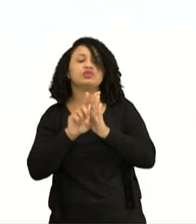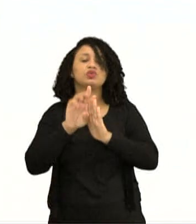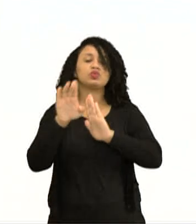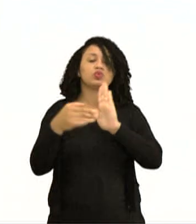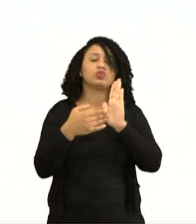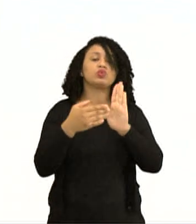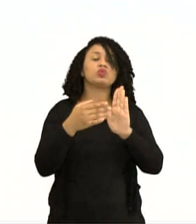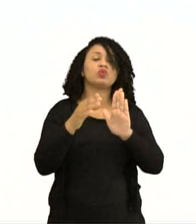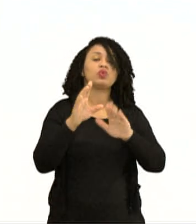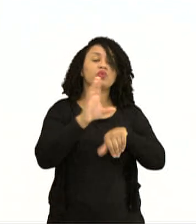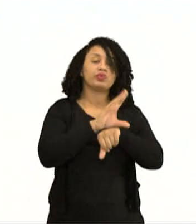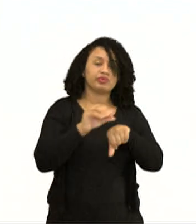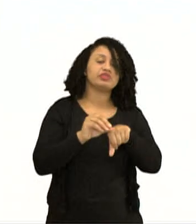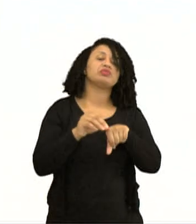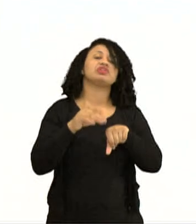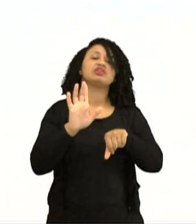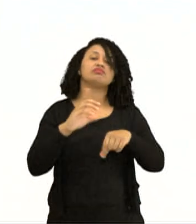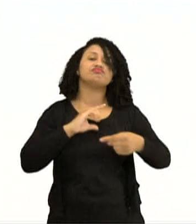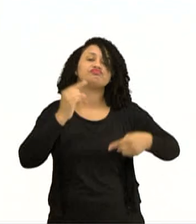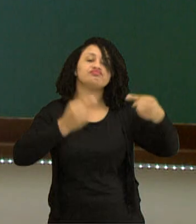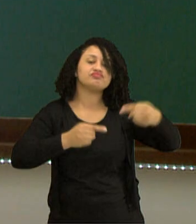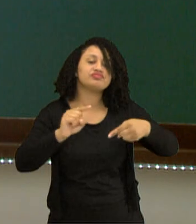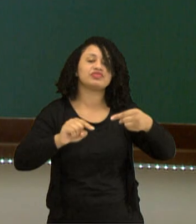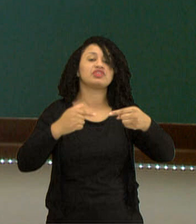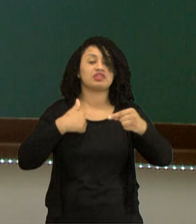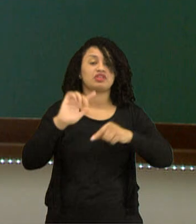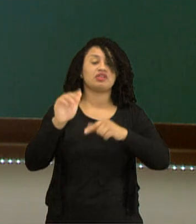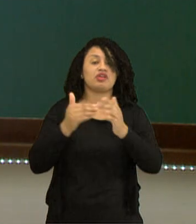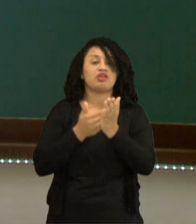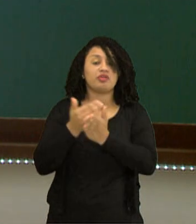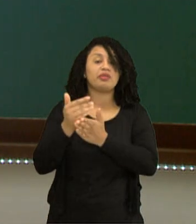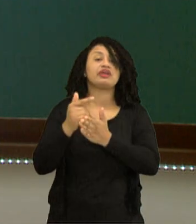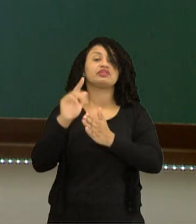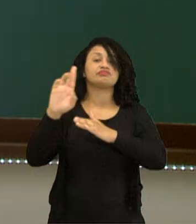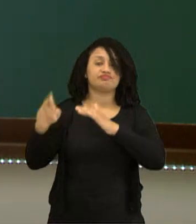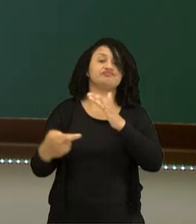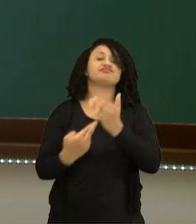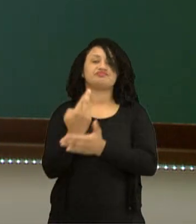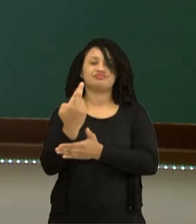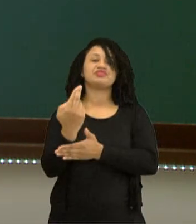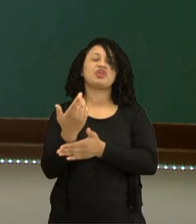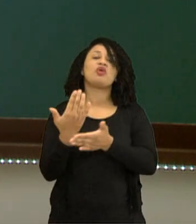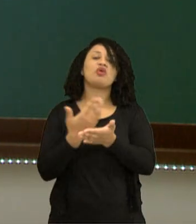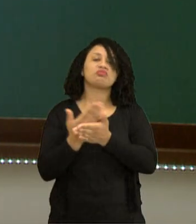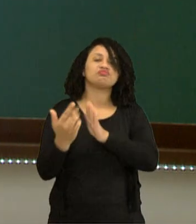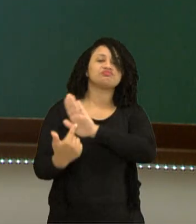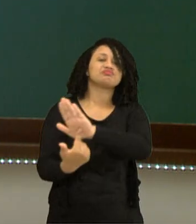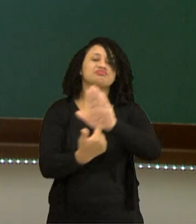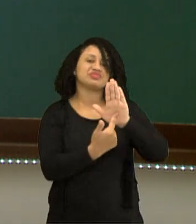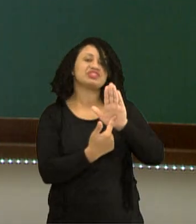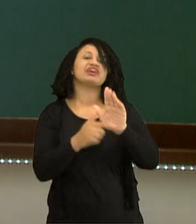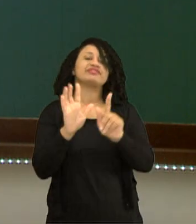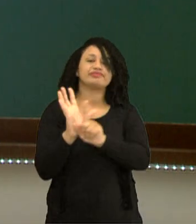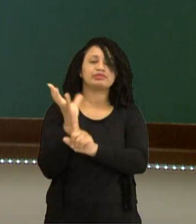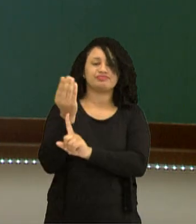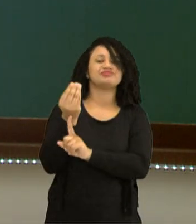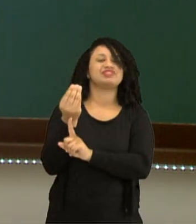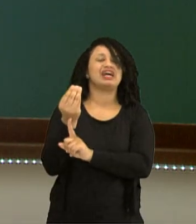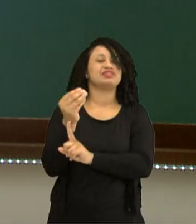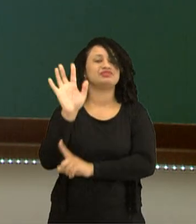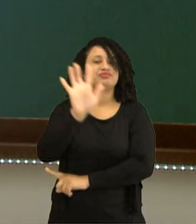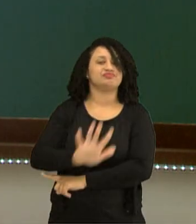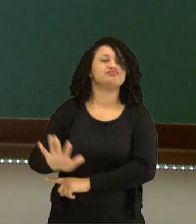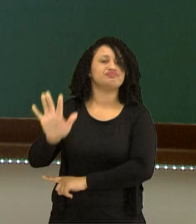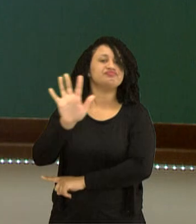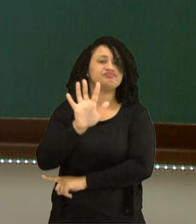conhecimento que era discutido e que vai surgindo com o Renascimento, ele passa a ser retratado na arte de uma maneira geral.